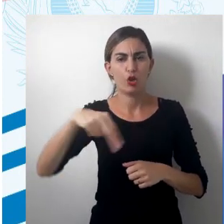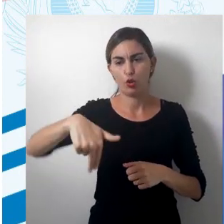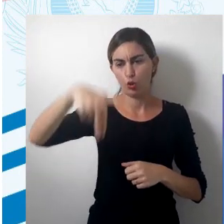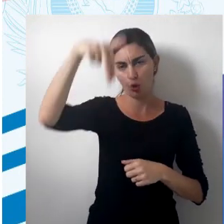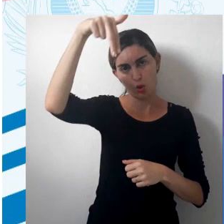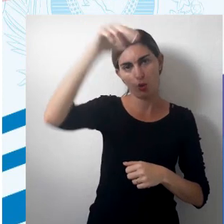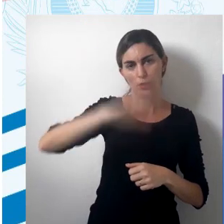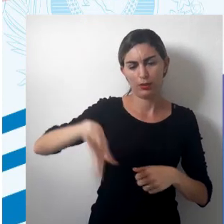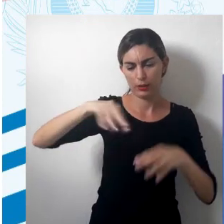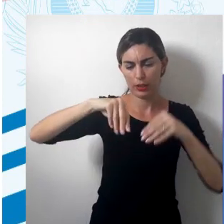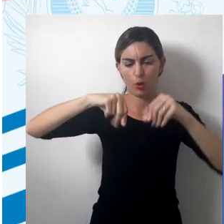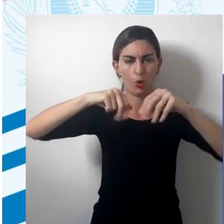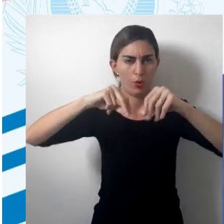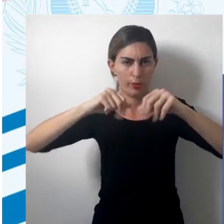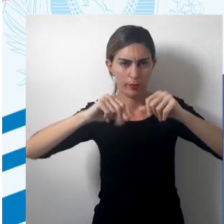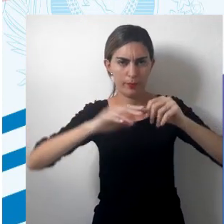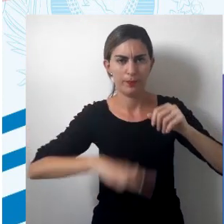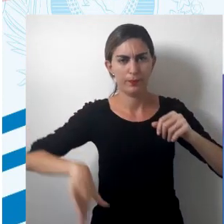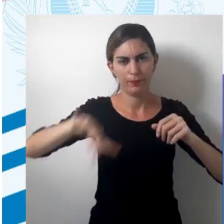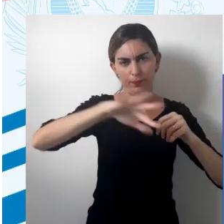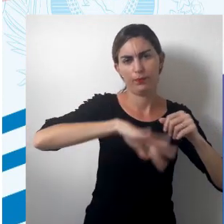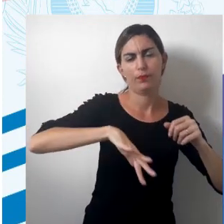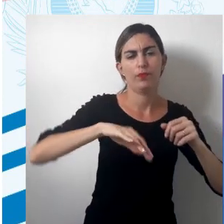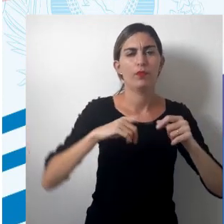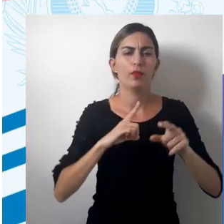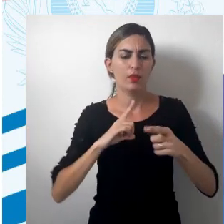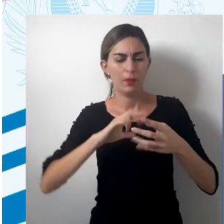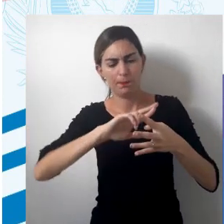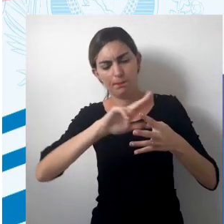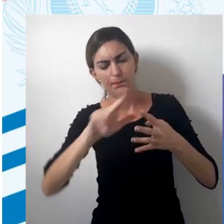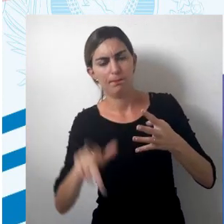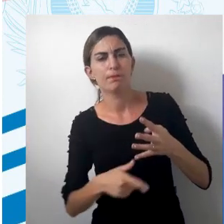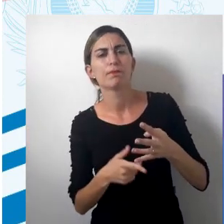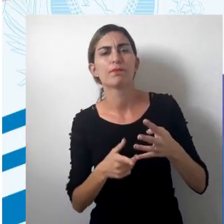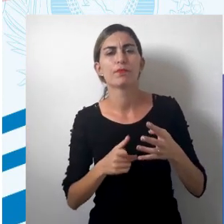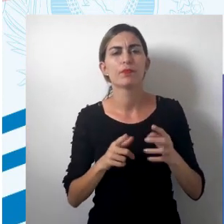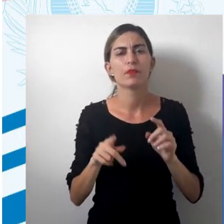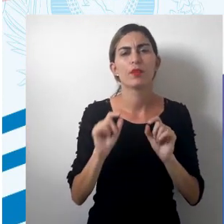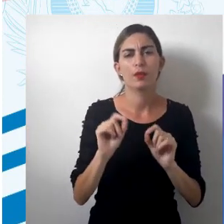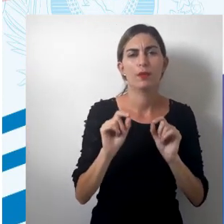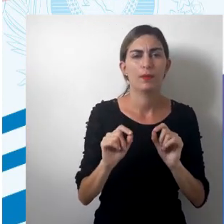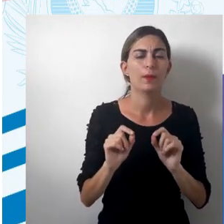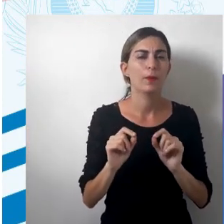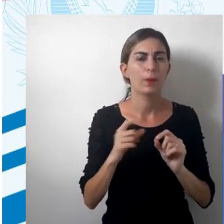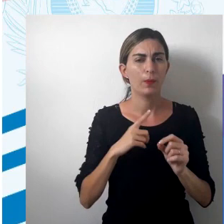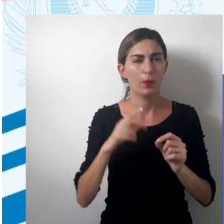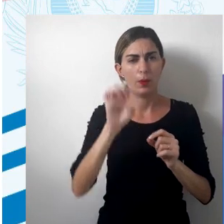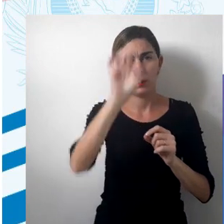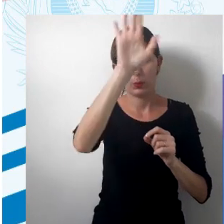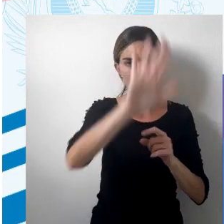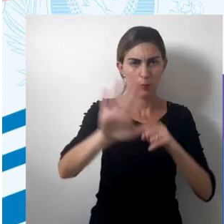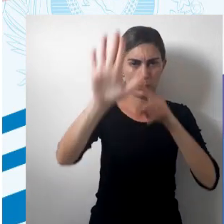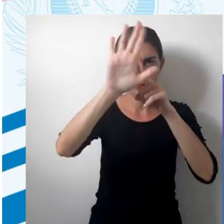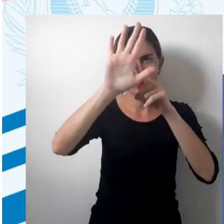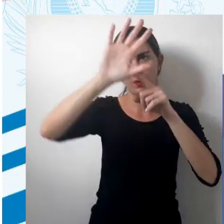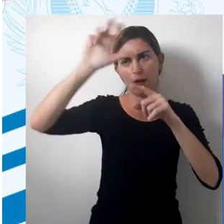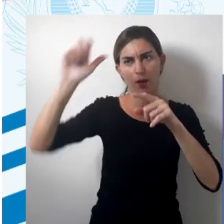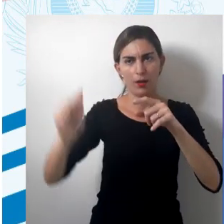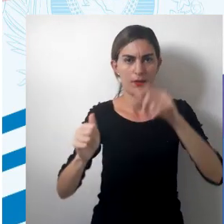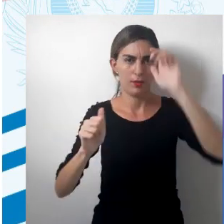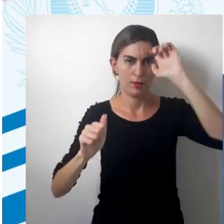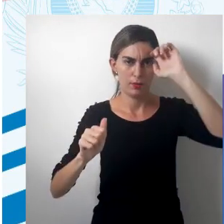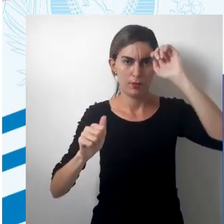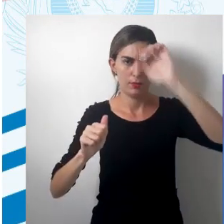das Terras, e esse hemisfério é composto praticamente, predominantemente, pela Europa, pela